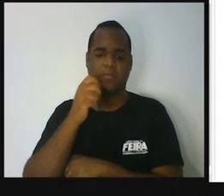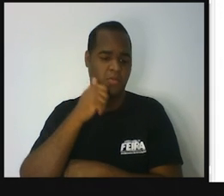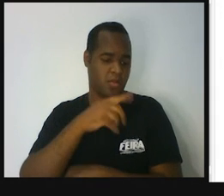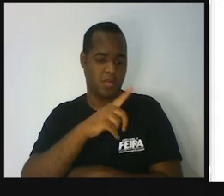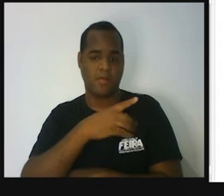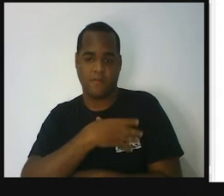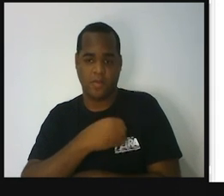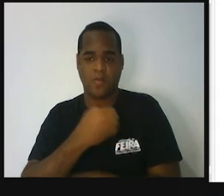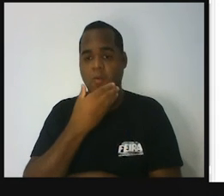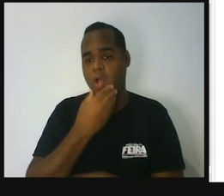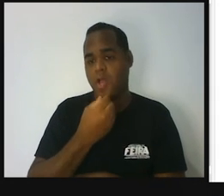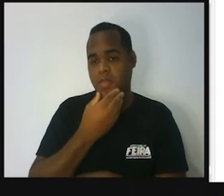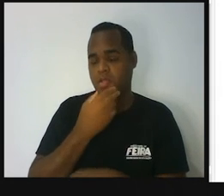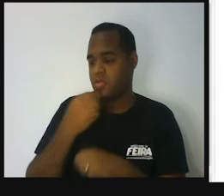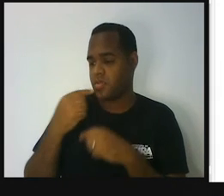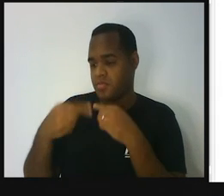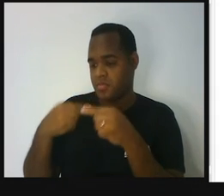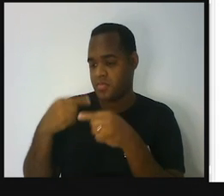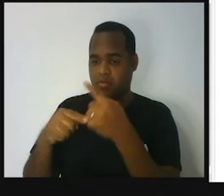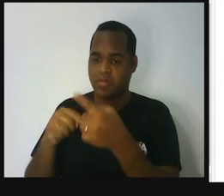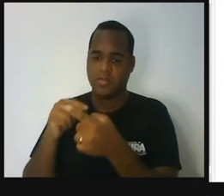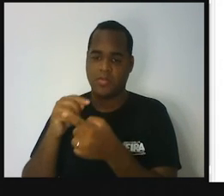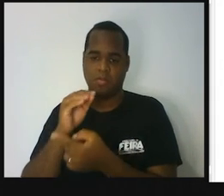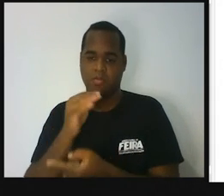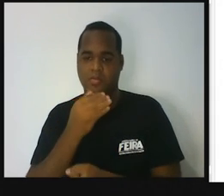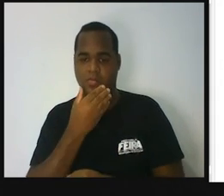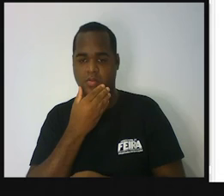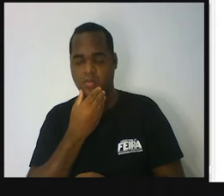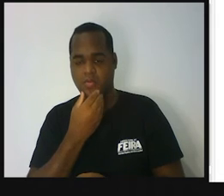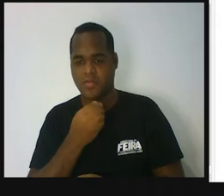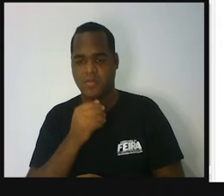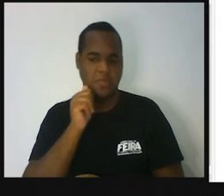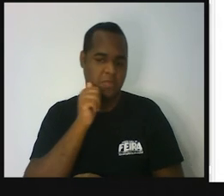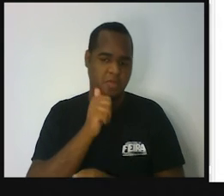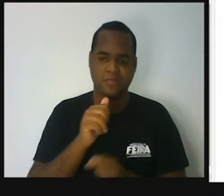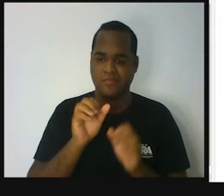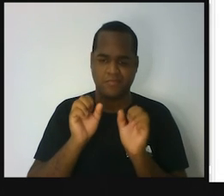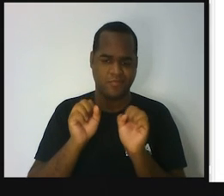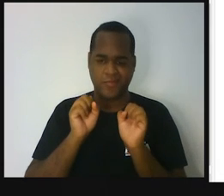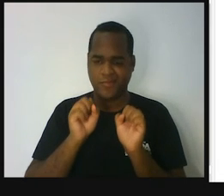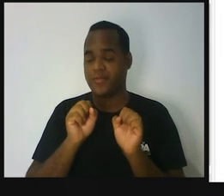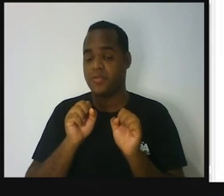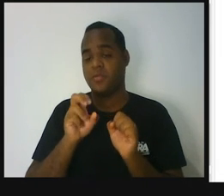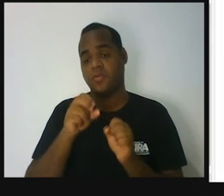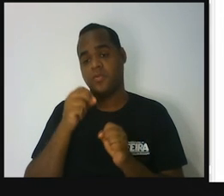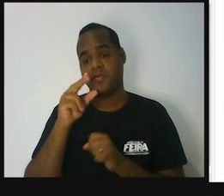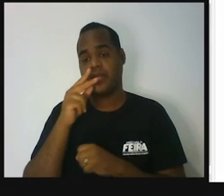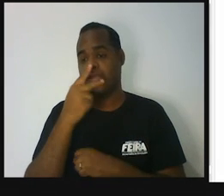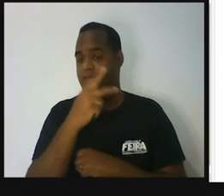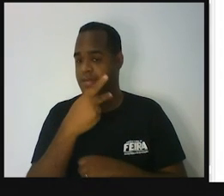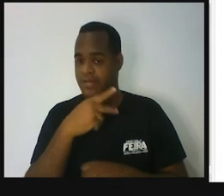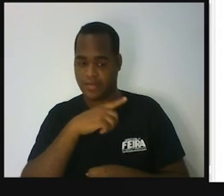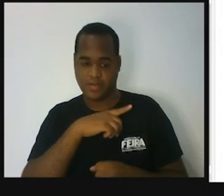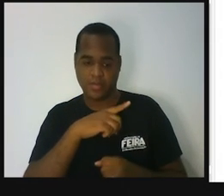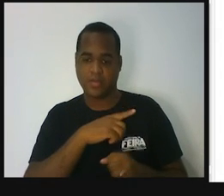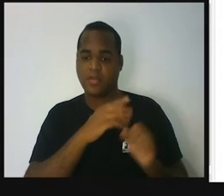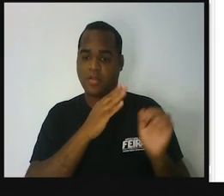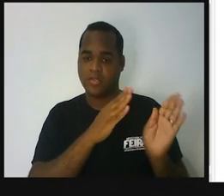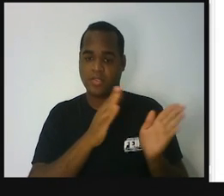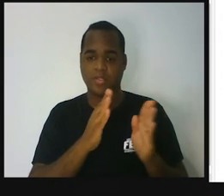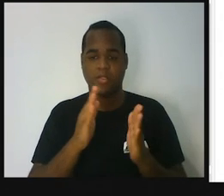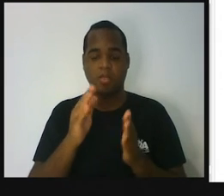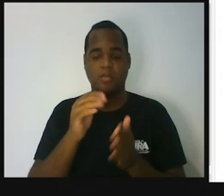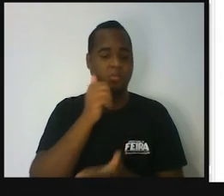filhos homens e o próximo seja menina, a porcentagem vai ser 50%. Não importa se os filhos que ela tem já são